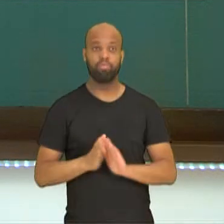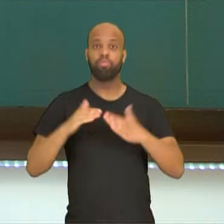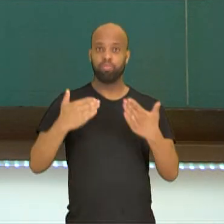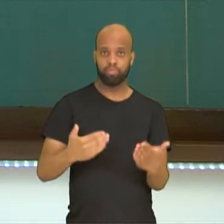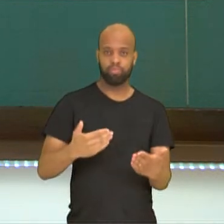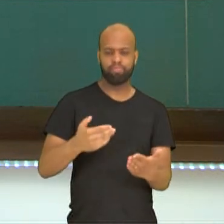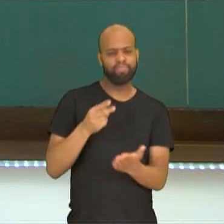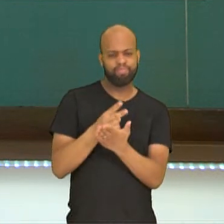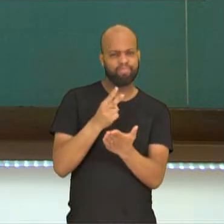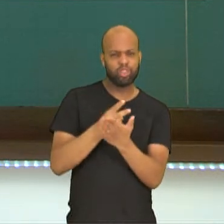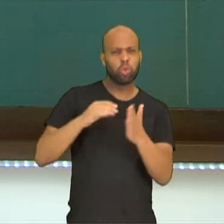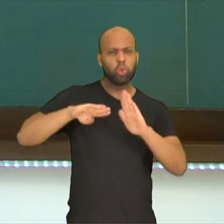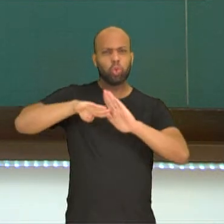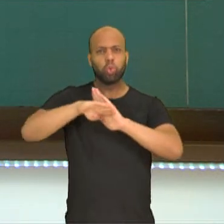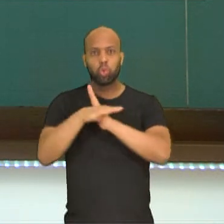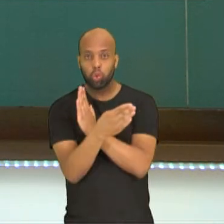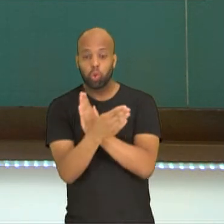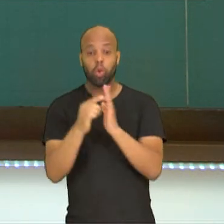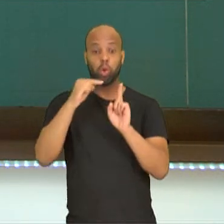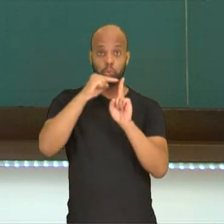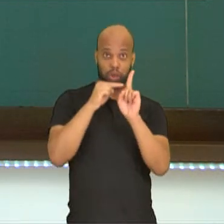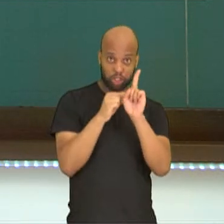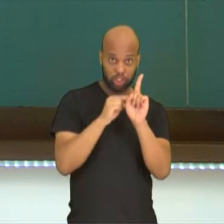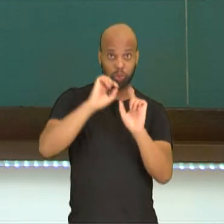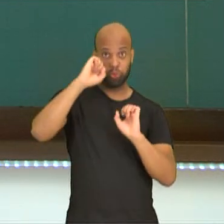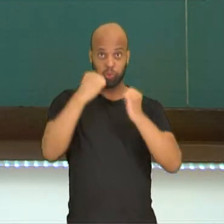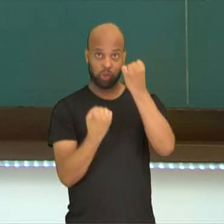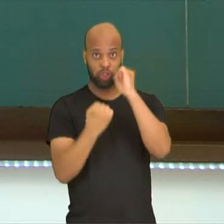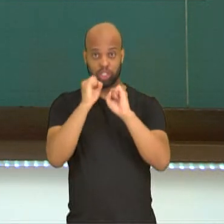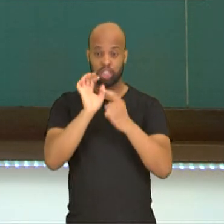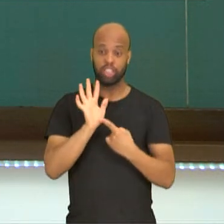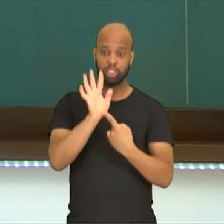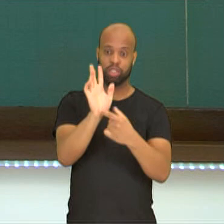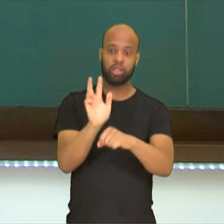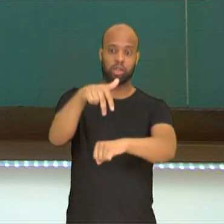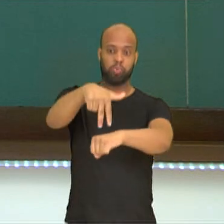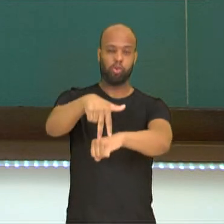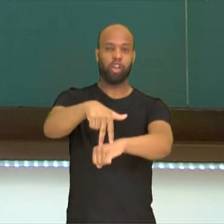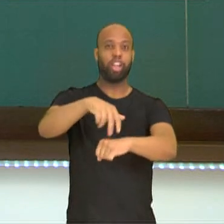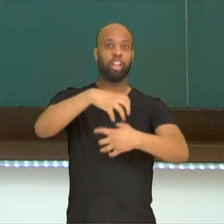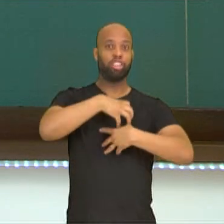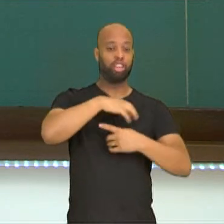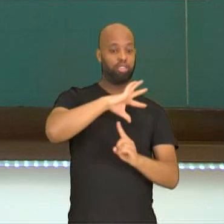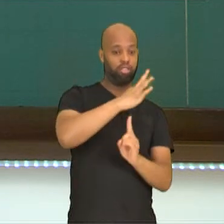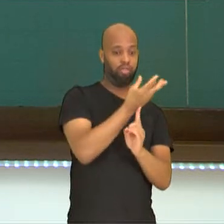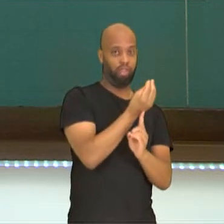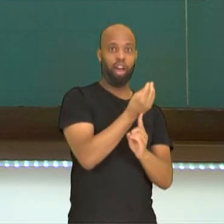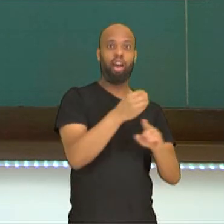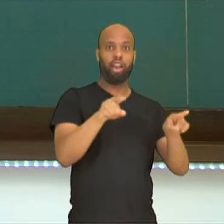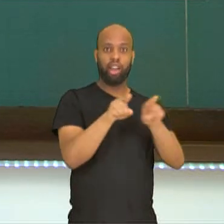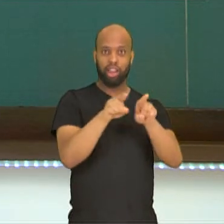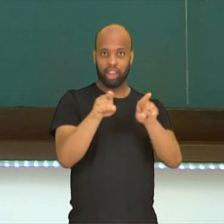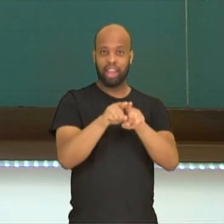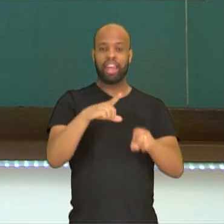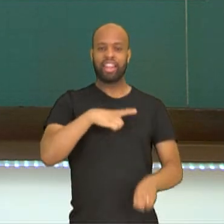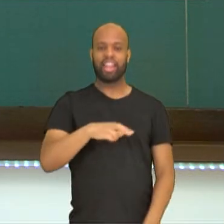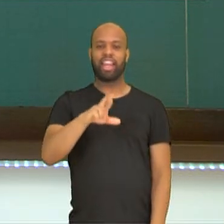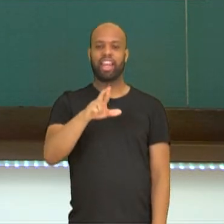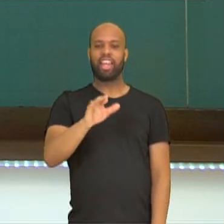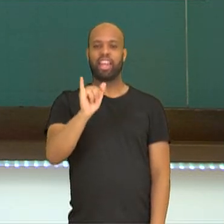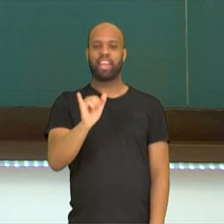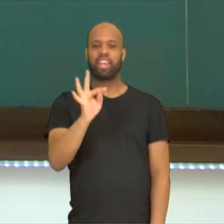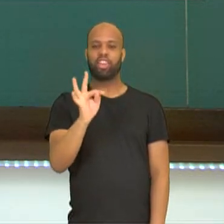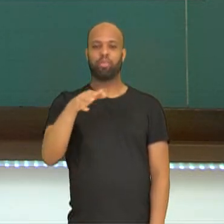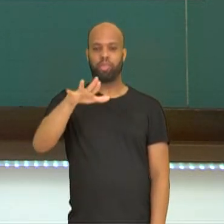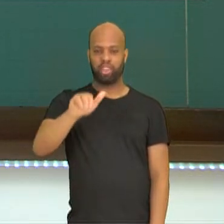nós estamos mais acostumados com a imagem das apresentações de ginástica artística, ginástica rítmica, que já aparecem